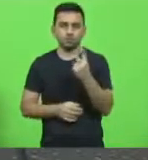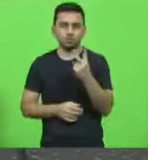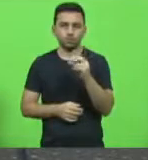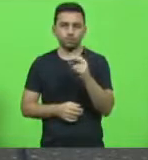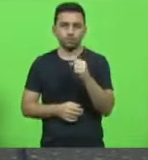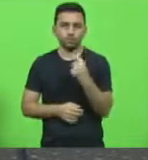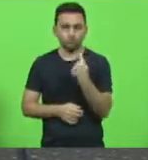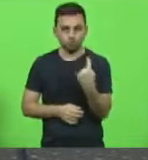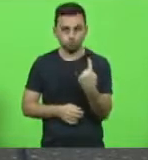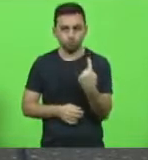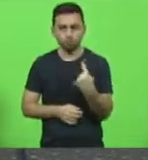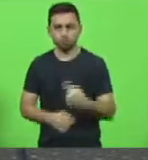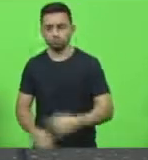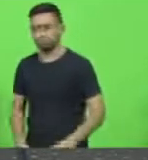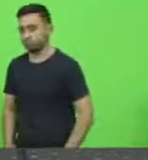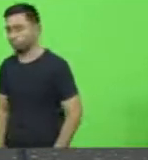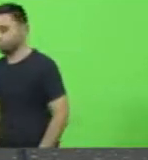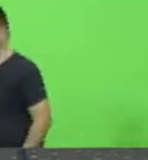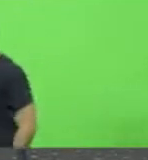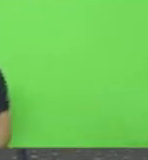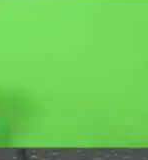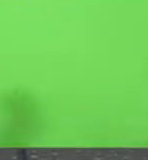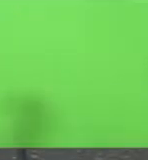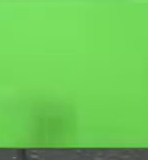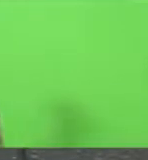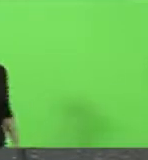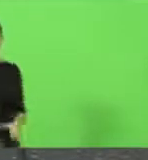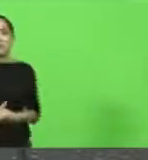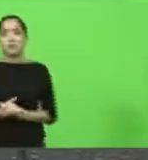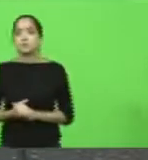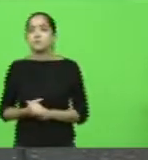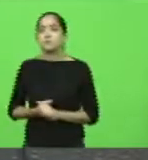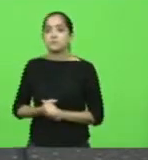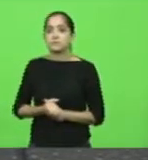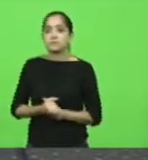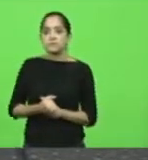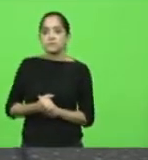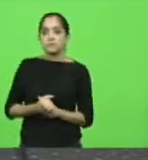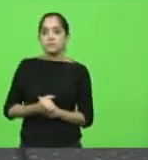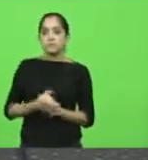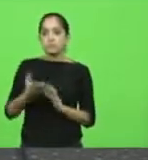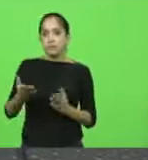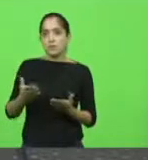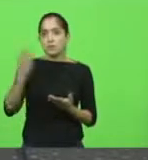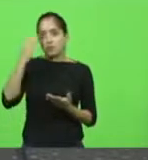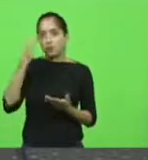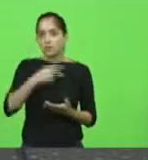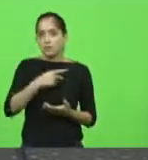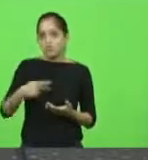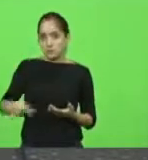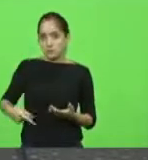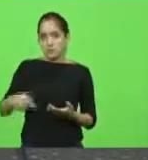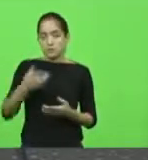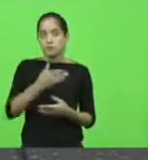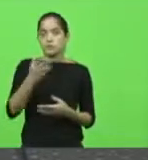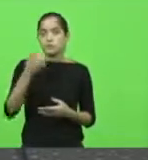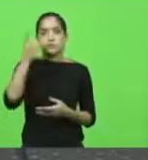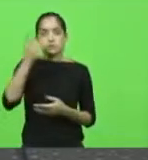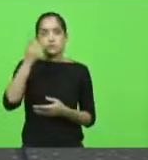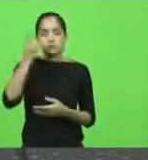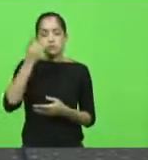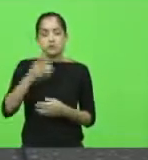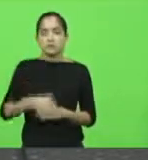da Alesc. Entendo, Sr. Presidente, senhoras e senhores deputados,